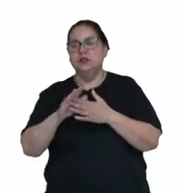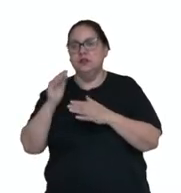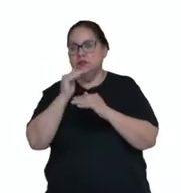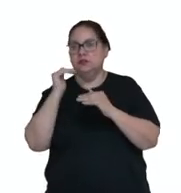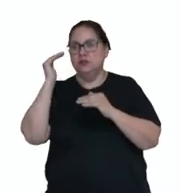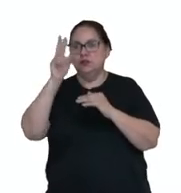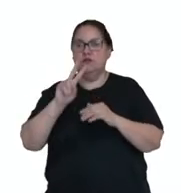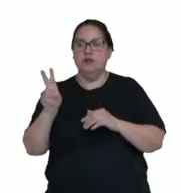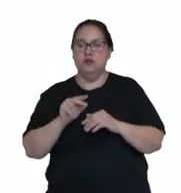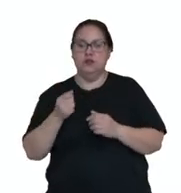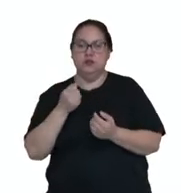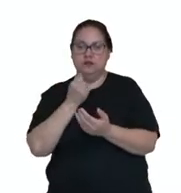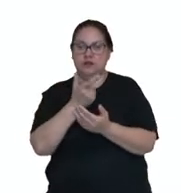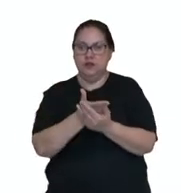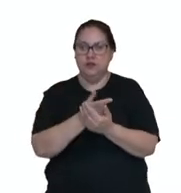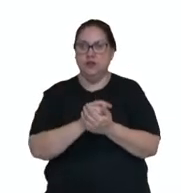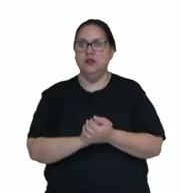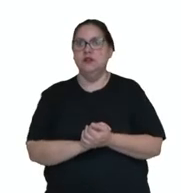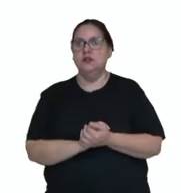do seu valor comercial.